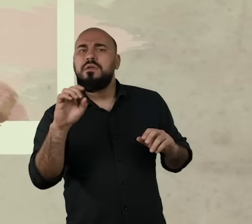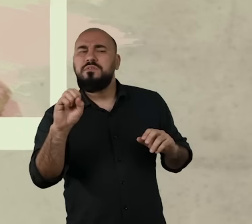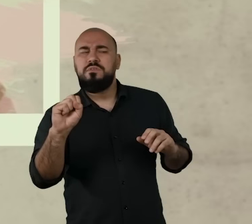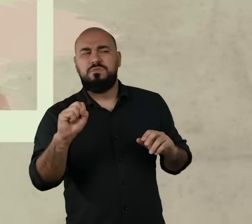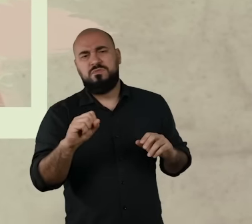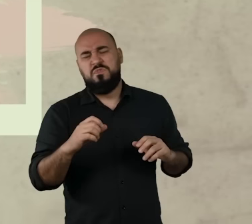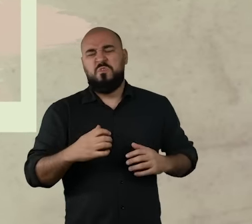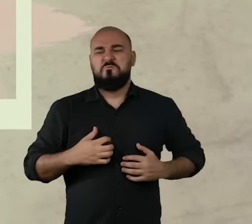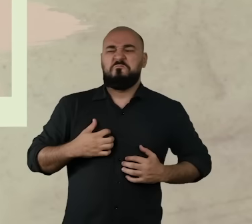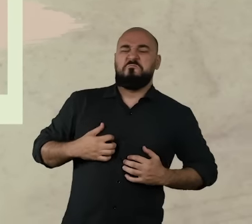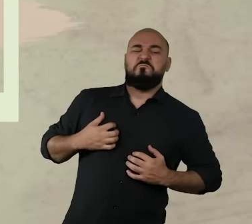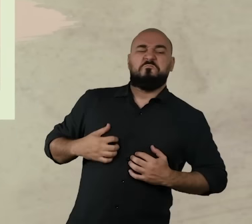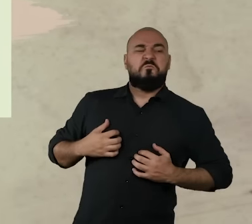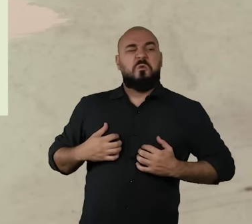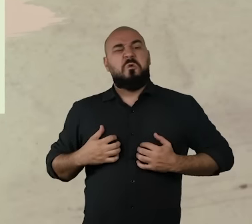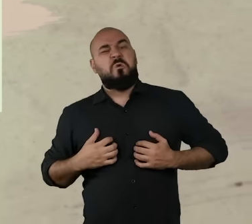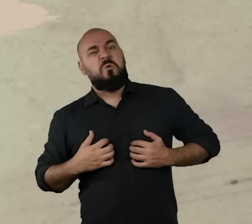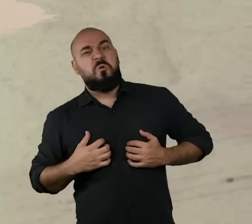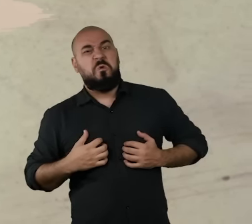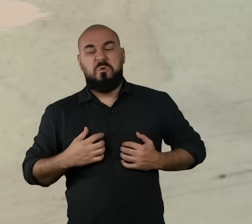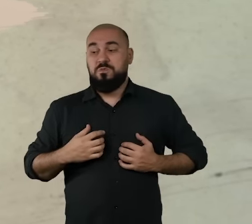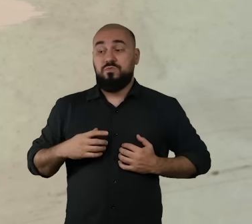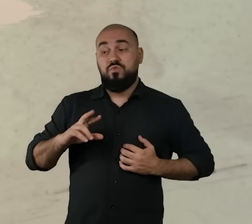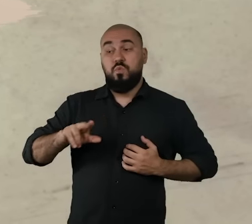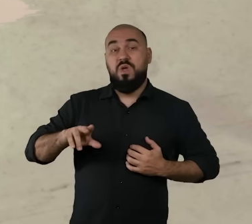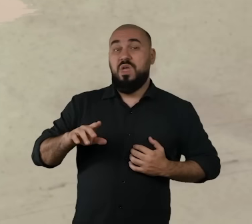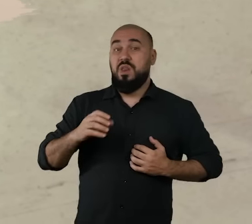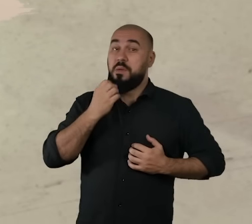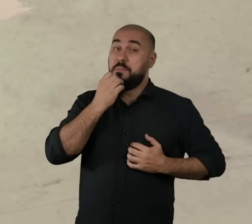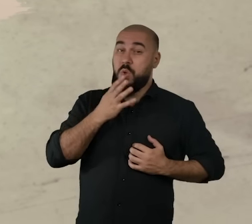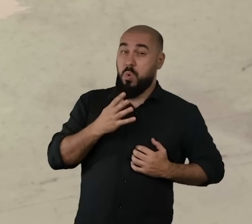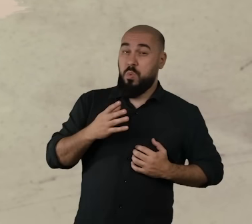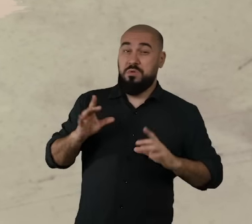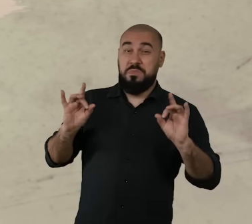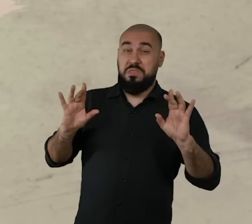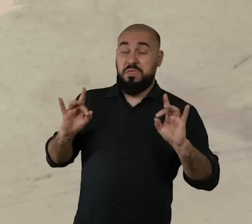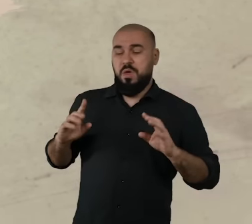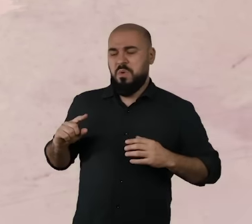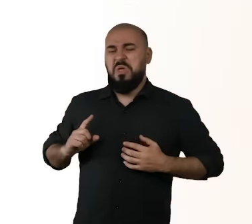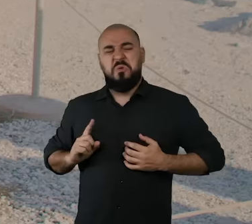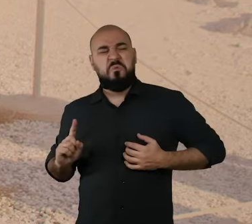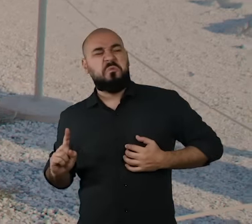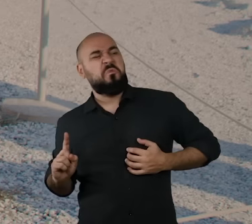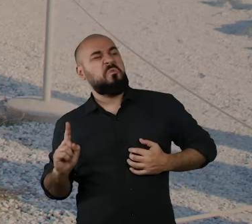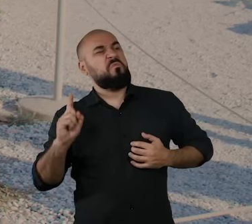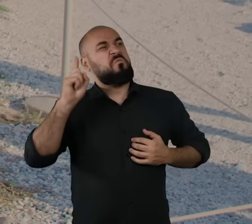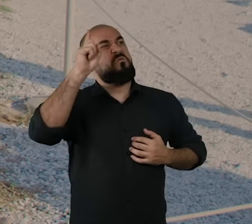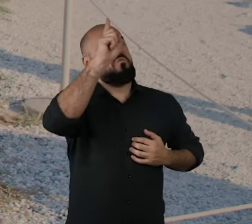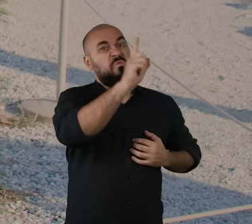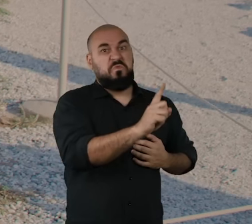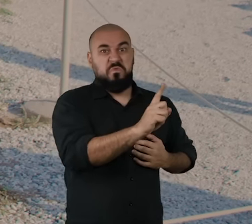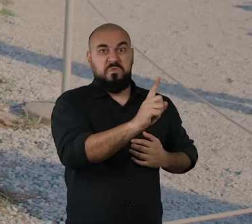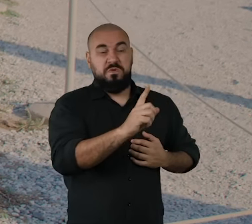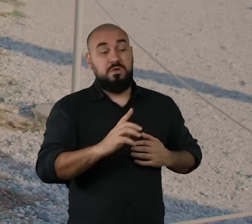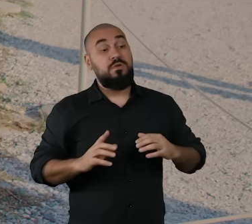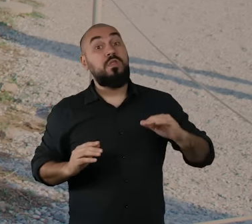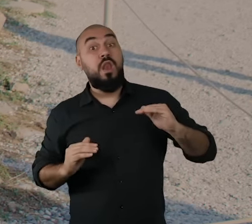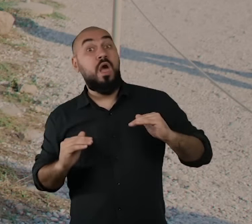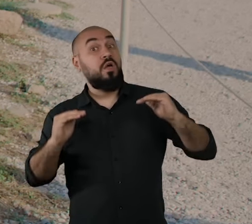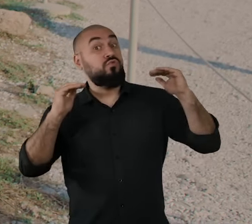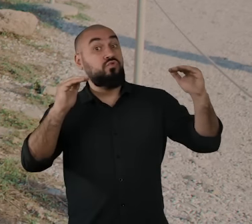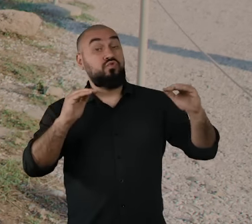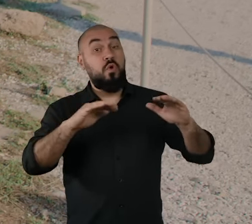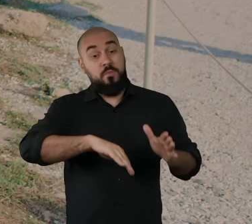muito agradável, que não era um convidado especial, compareceu ao Monte Olimpo. E quando Hades chegou até o